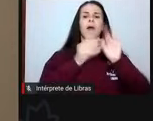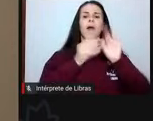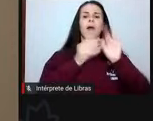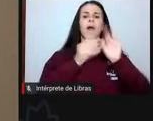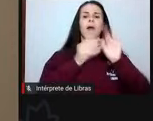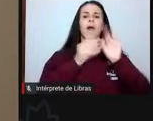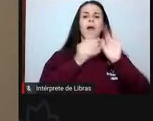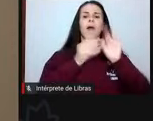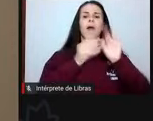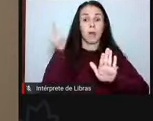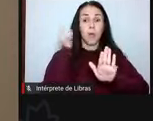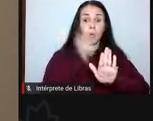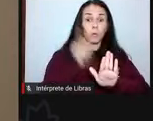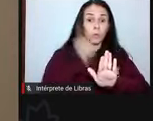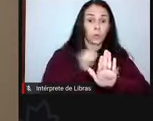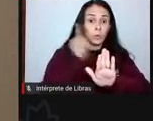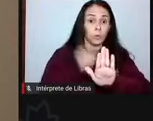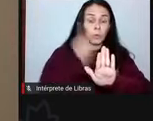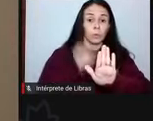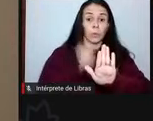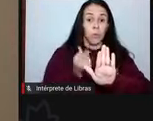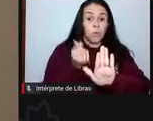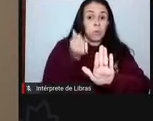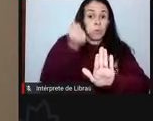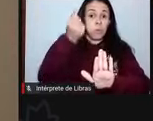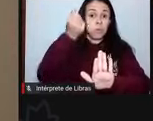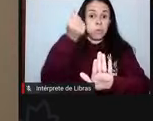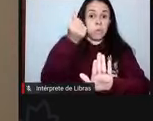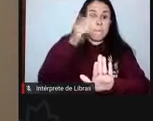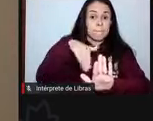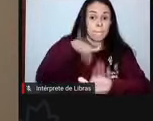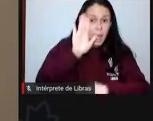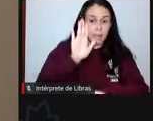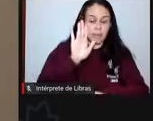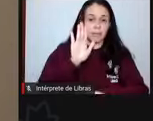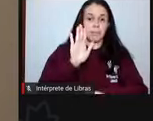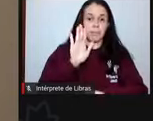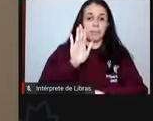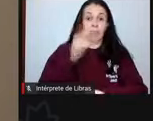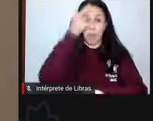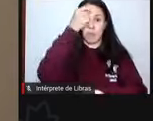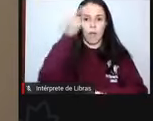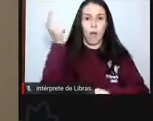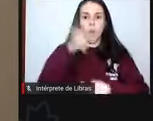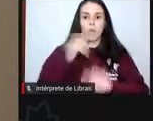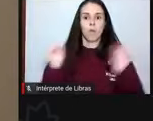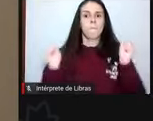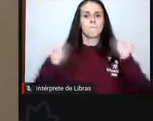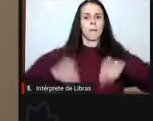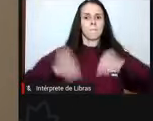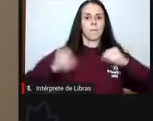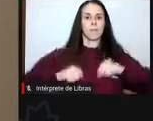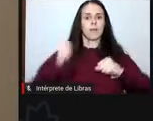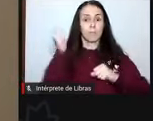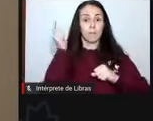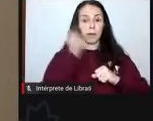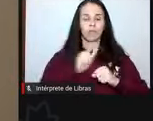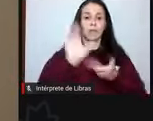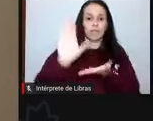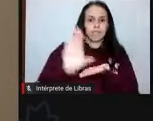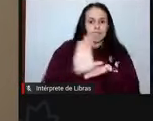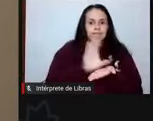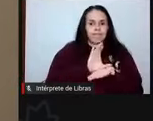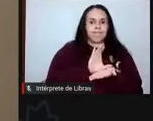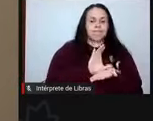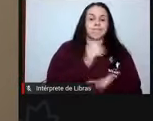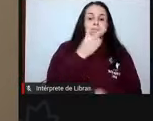para alcançarmos um recurso extra, universidade conseguiu se habilitar para isso, recebemos um crédito de 12 milhões